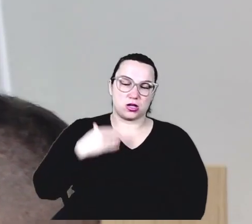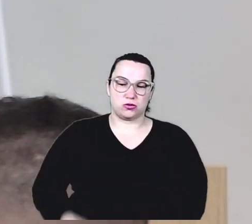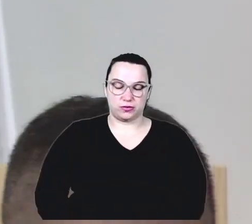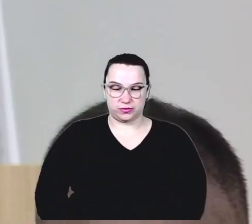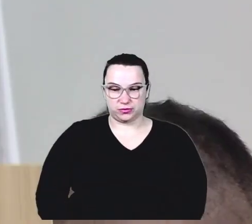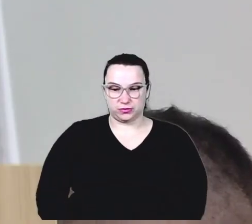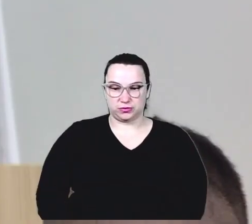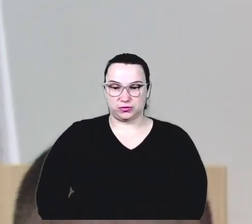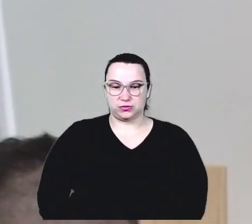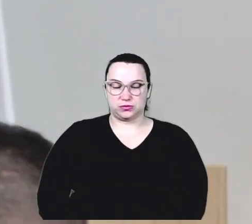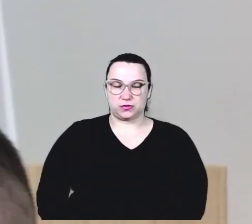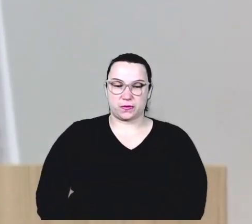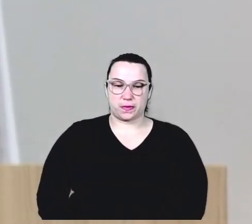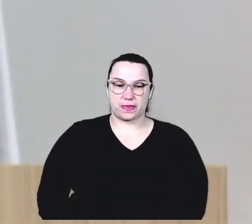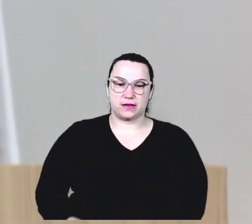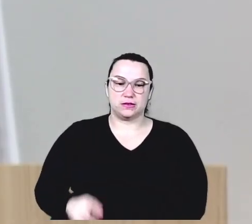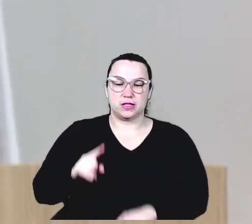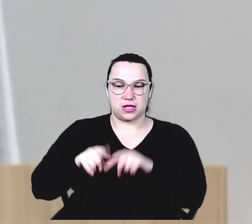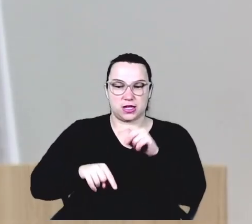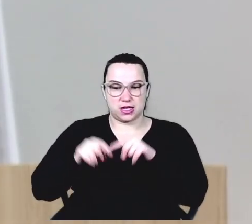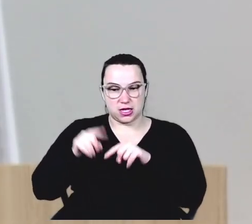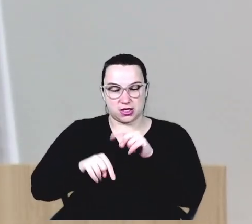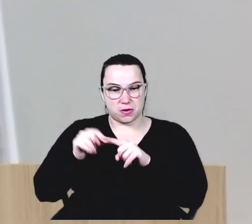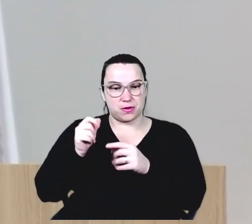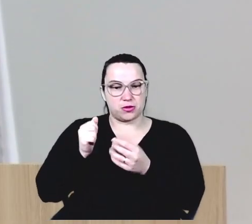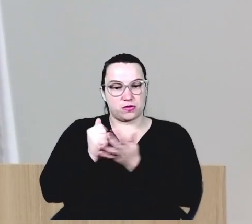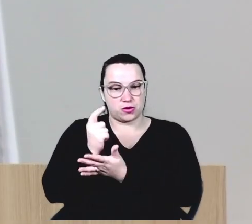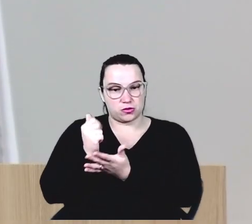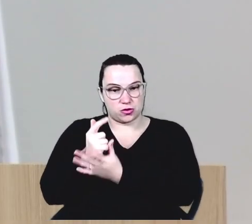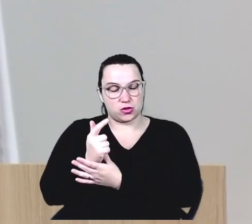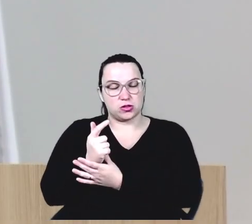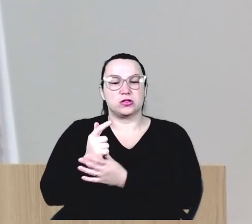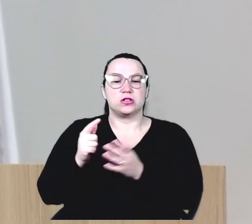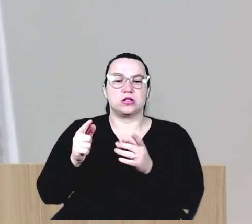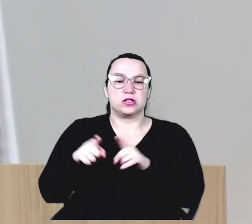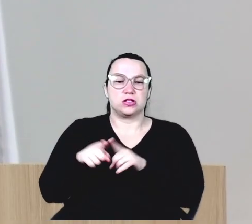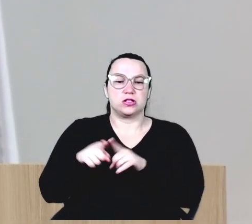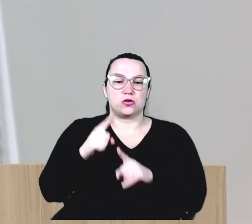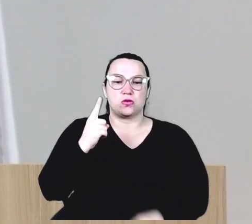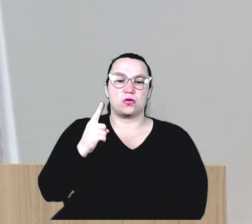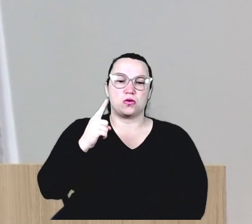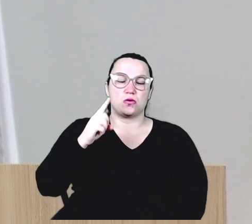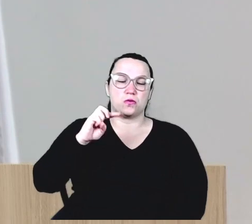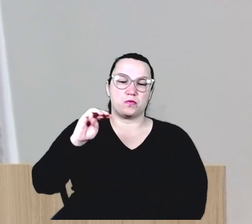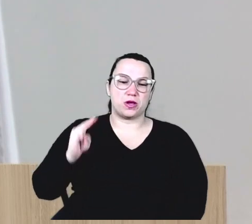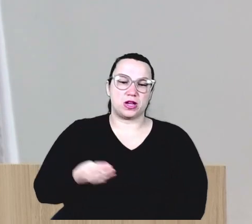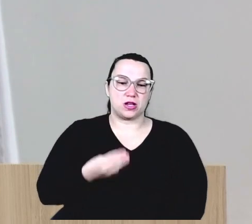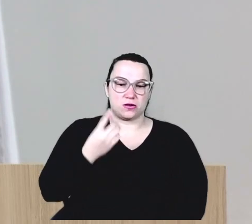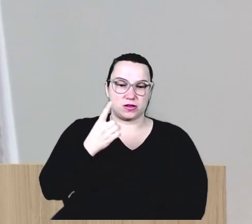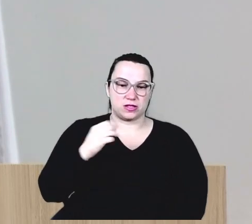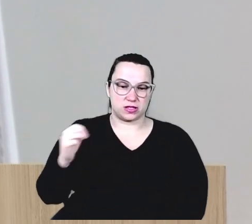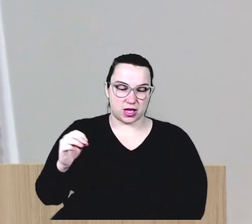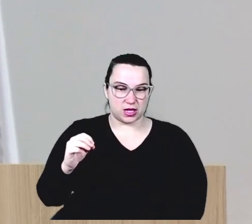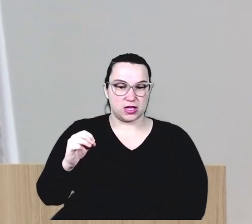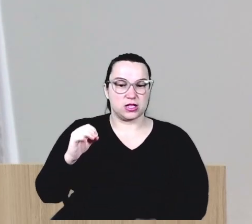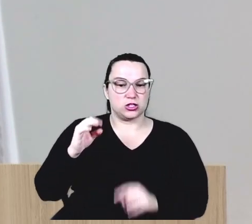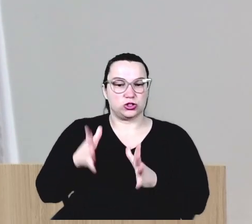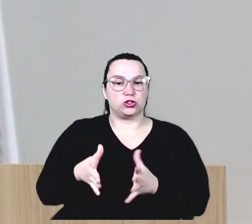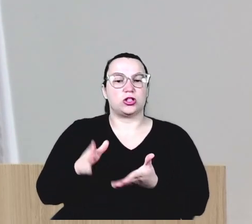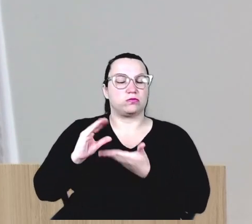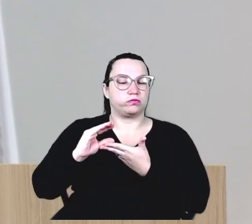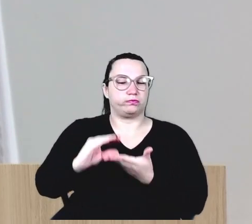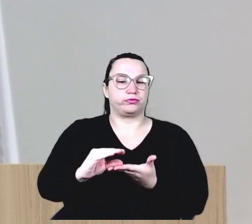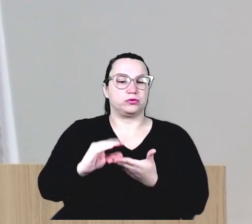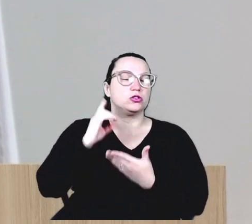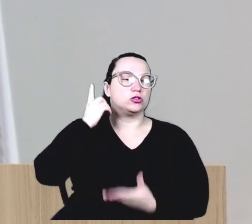cirúrgica. Equipamentos foram comprados com esses 900 mil. E esse 1 milhão e 100, ele também virá. Já está certo. O deputado